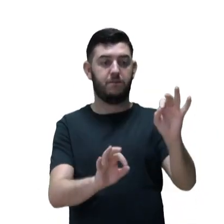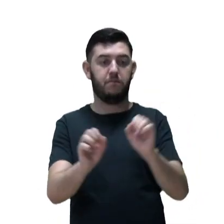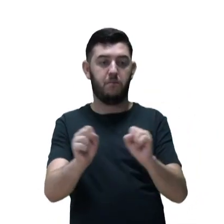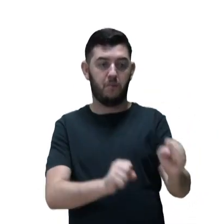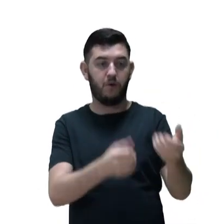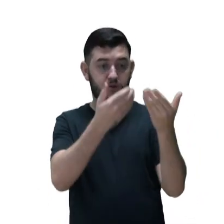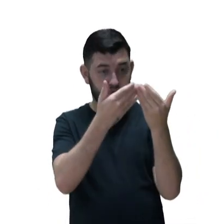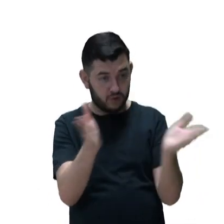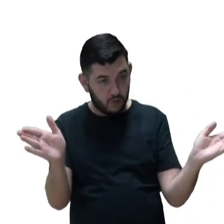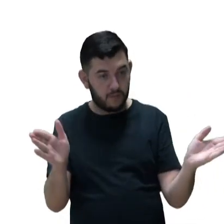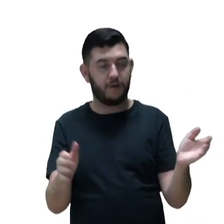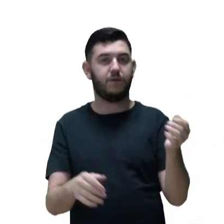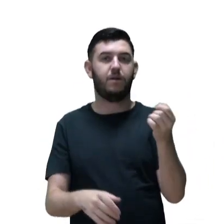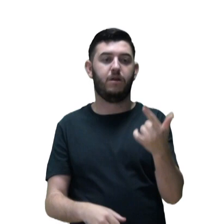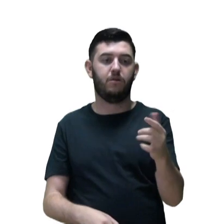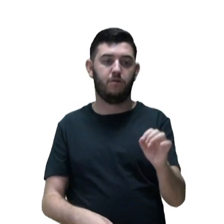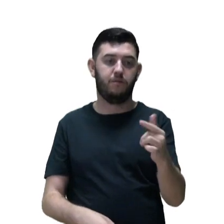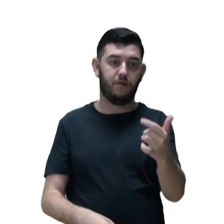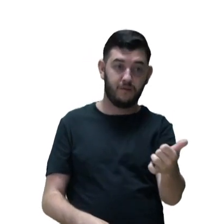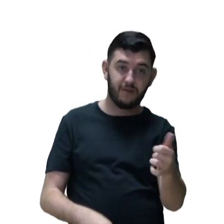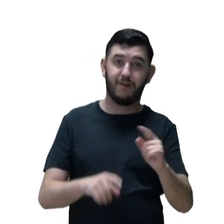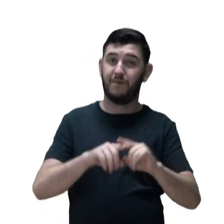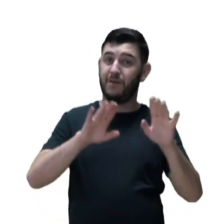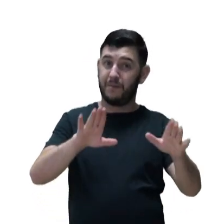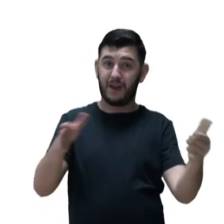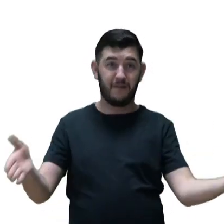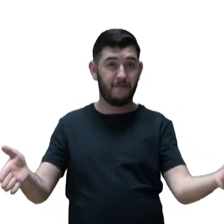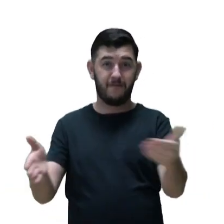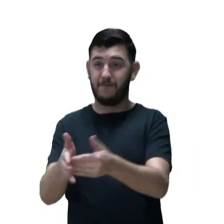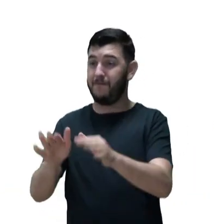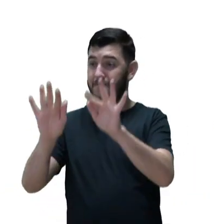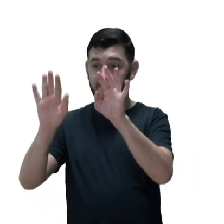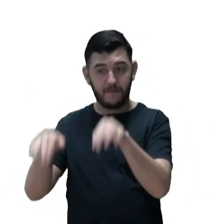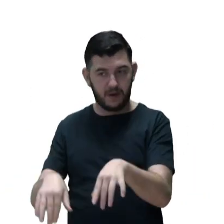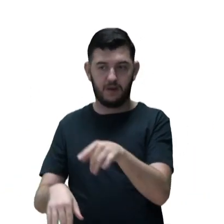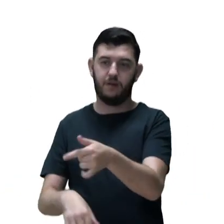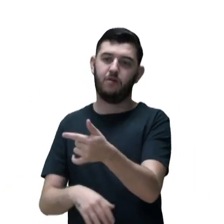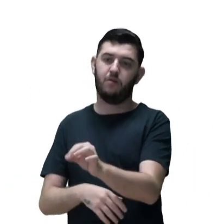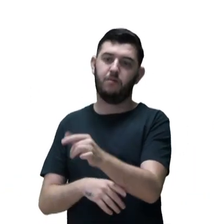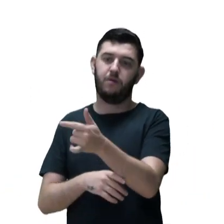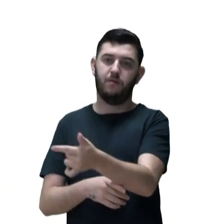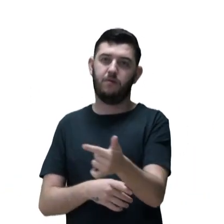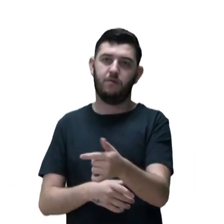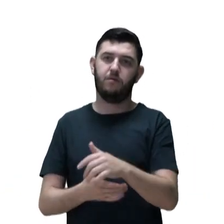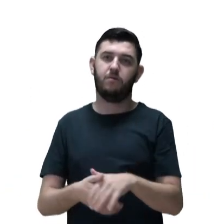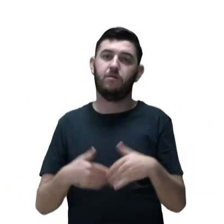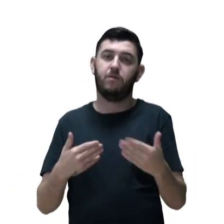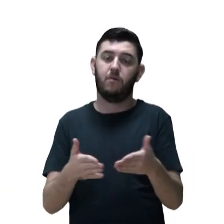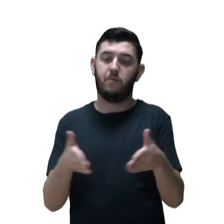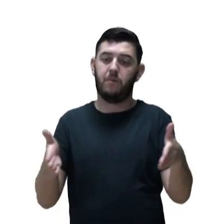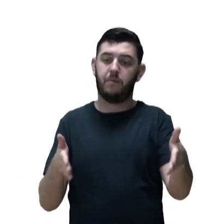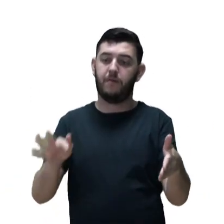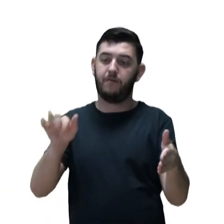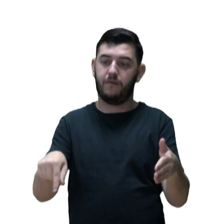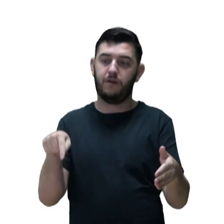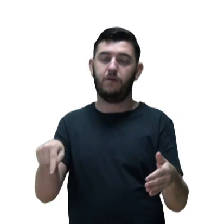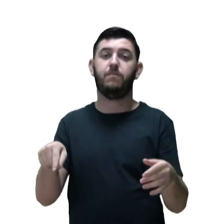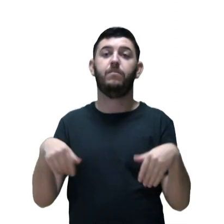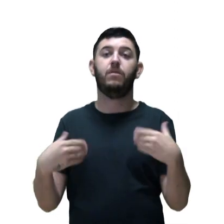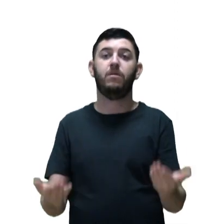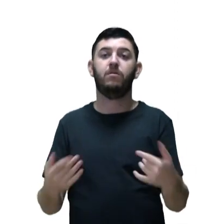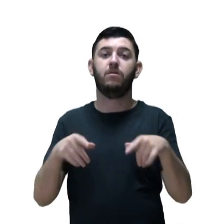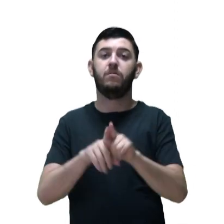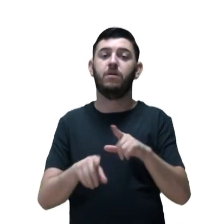em 2021. Mas está definido, na verdade, que elas terminam no máximo em 2022. A gente tem uma previsão de